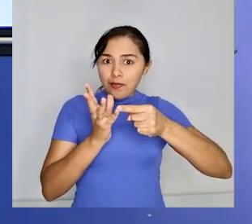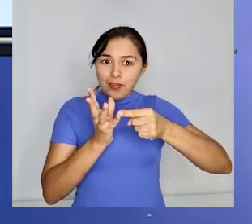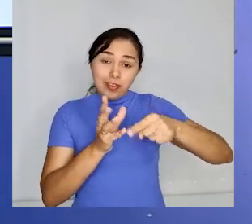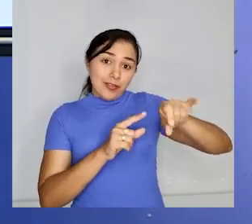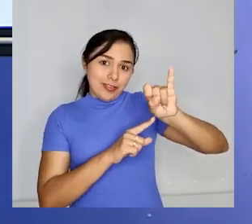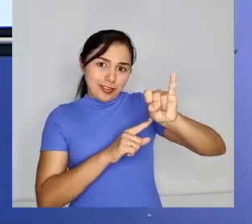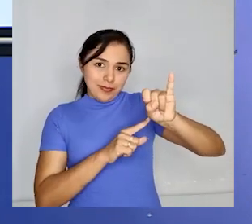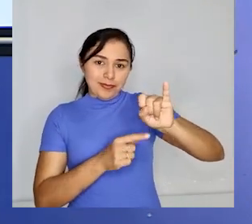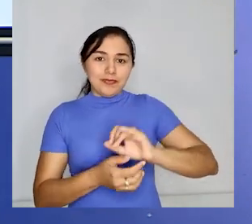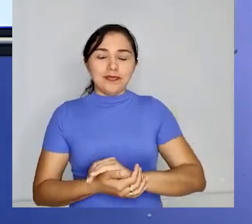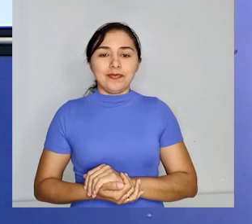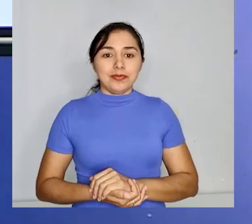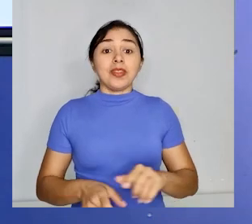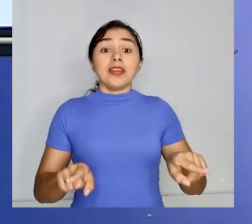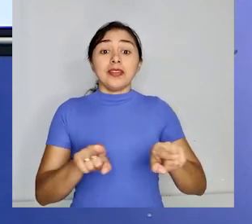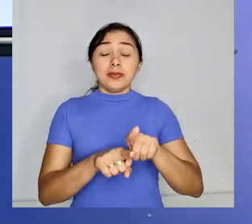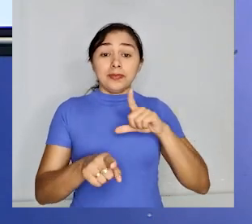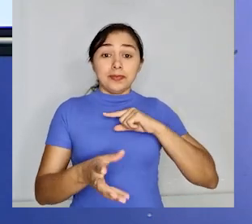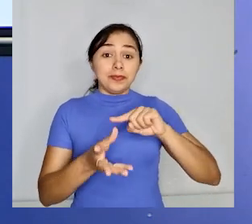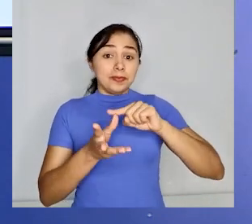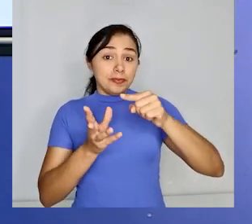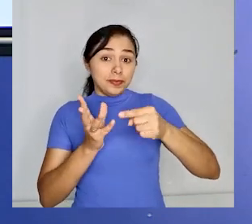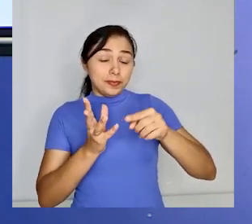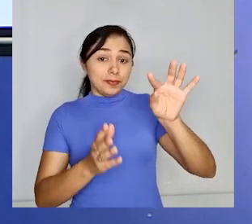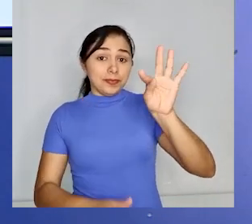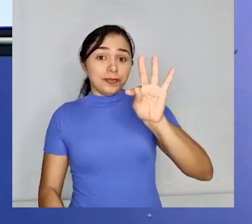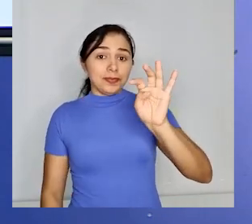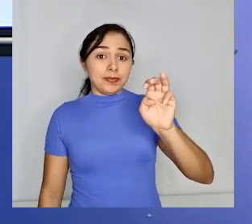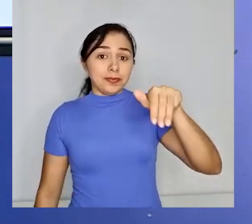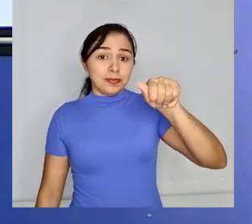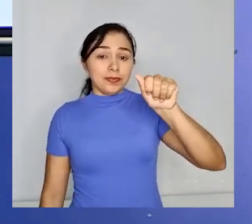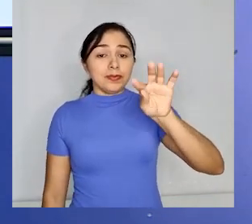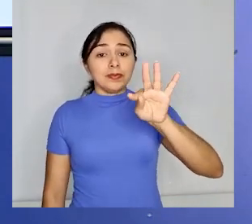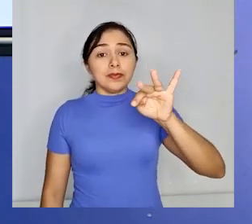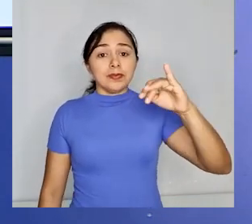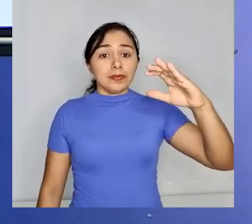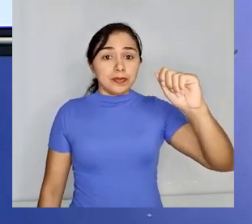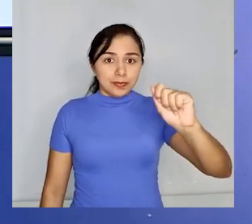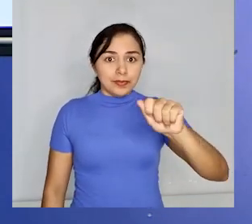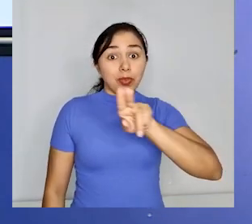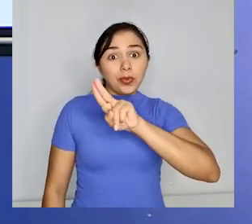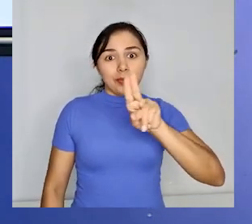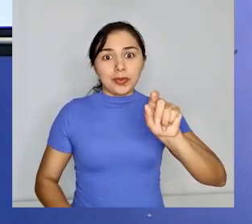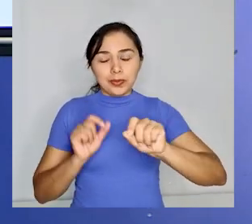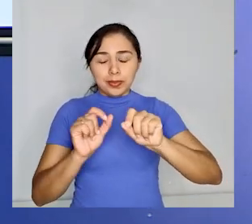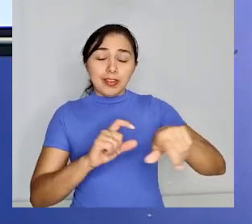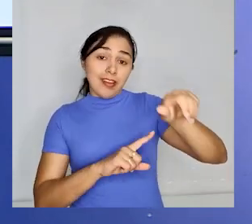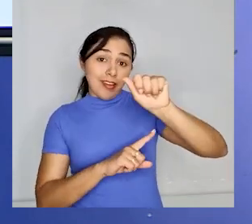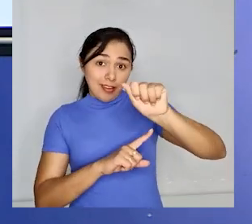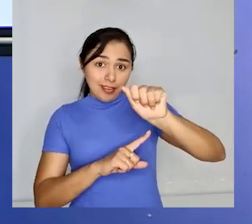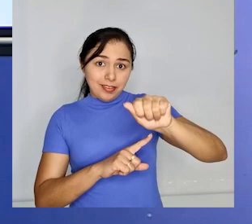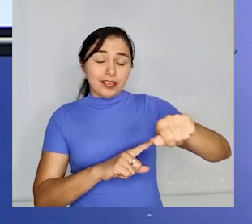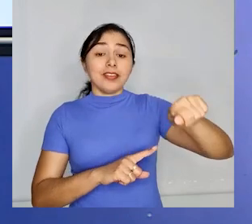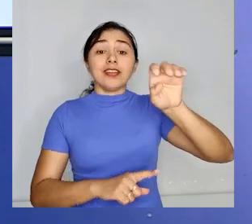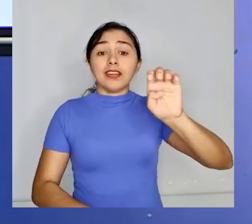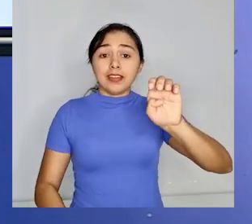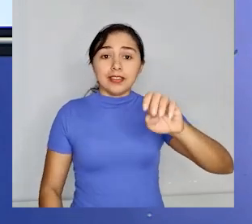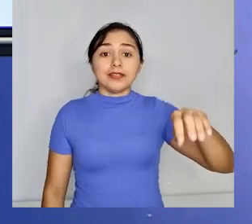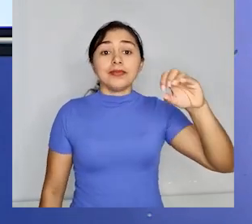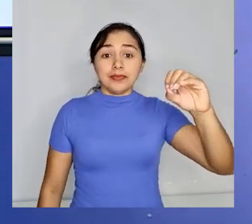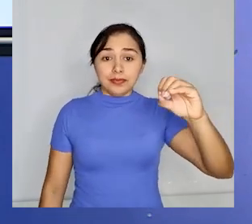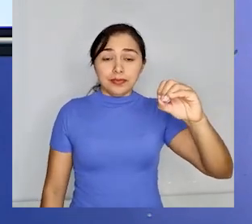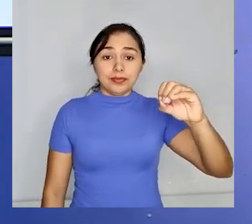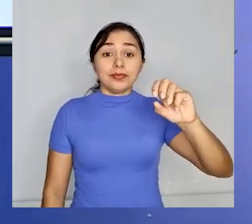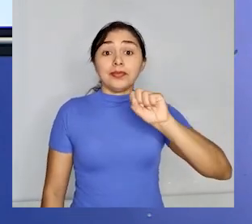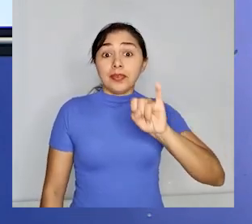Temos ainda as vogais temáticas nominais, que são A, E e O, quando átonas e vem no final da